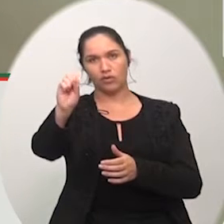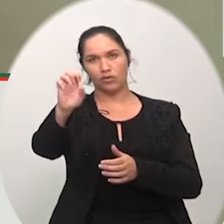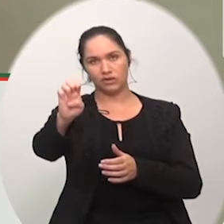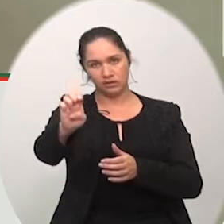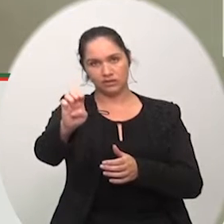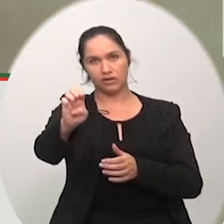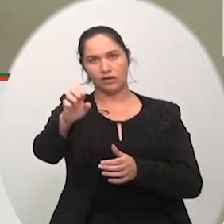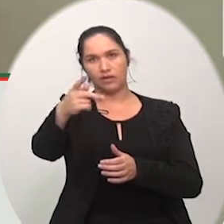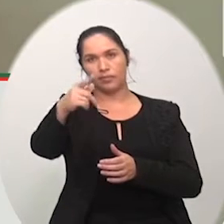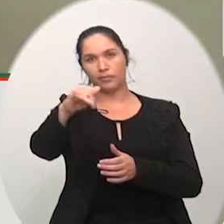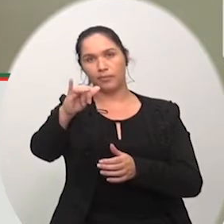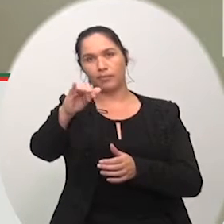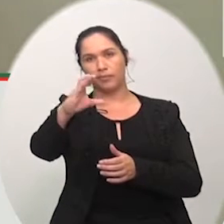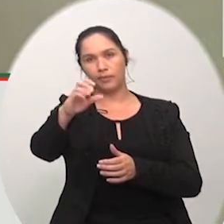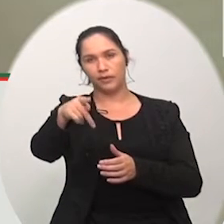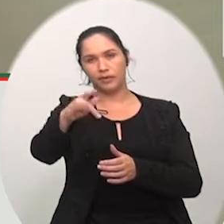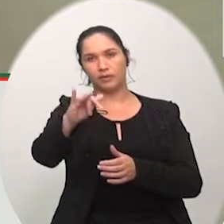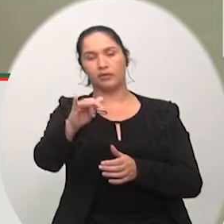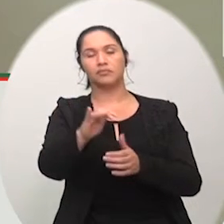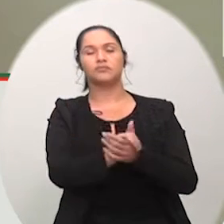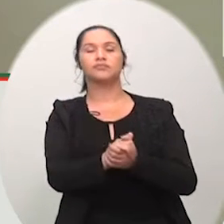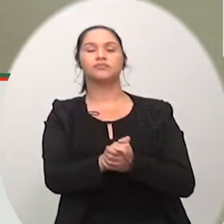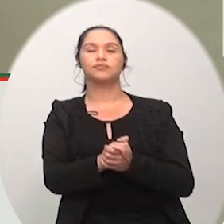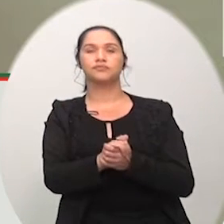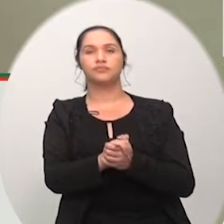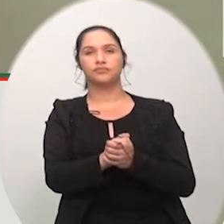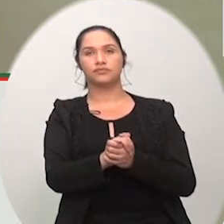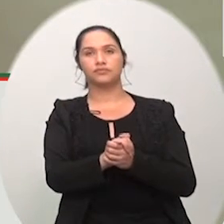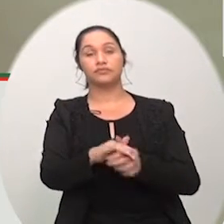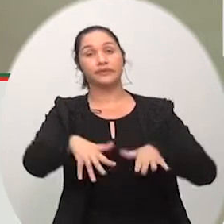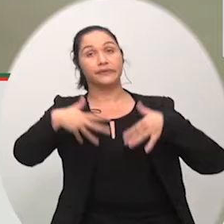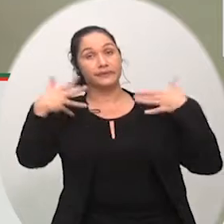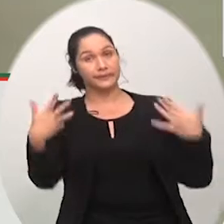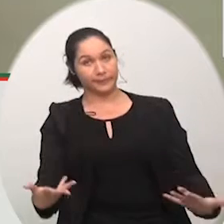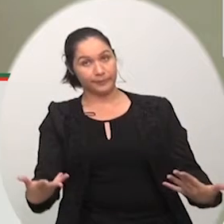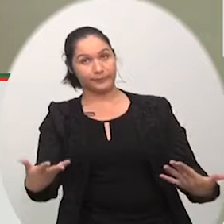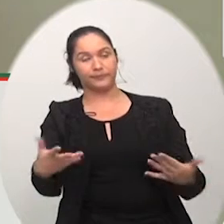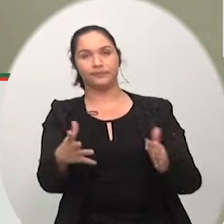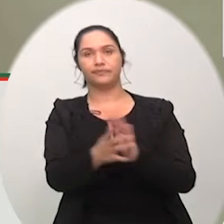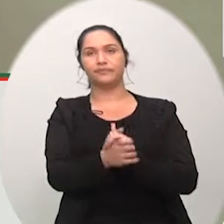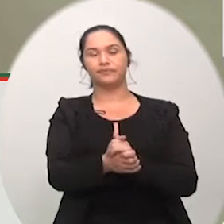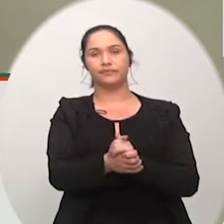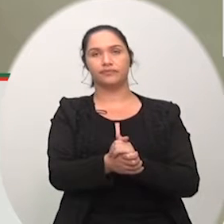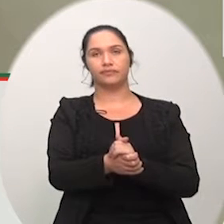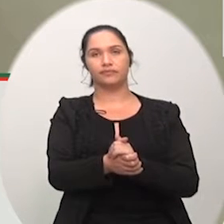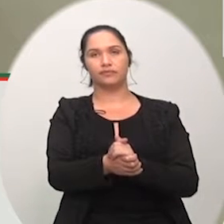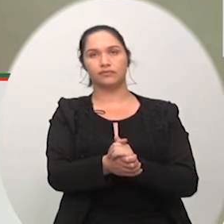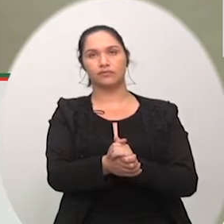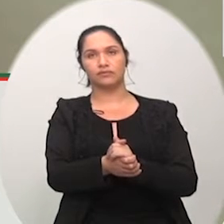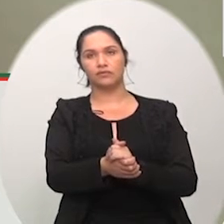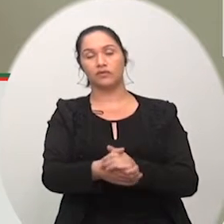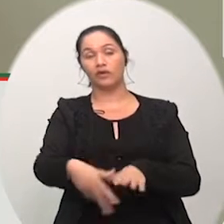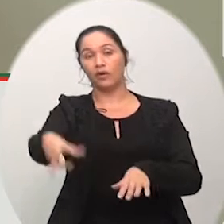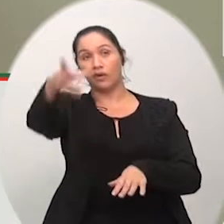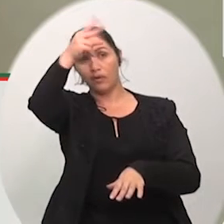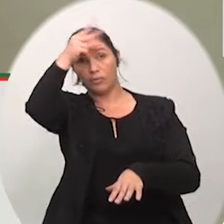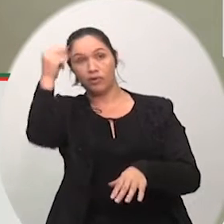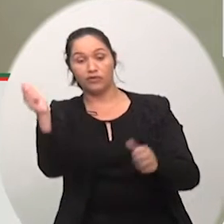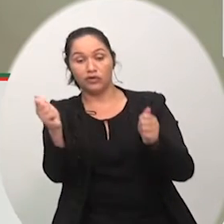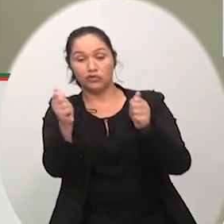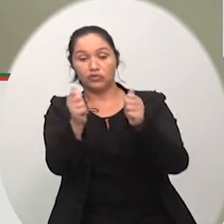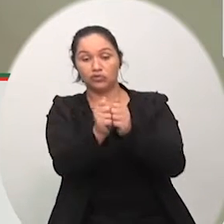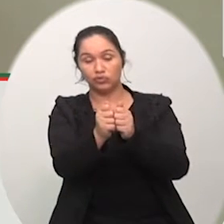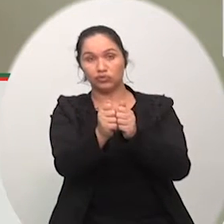Tecnológicos e Áreas de Científicas e Inovação enfim construímos junto com o prefeito Clévis Salvar